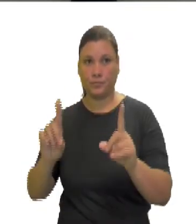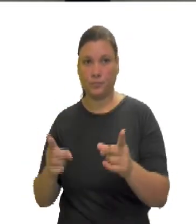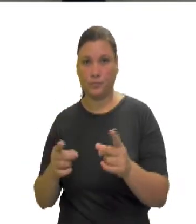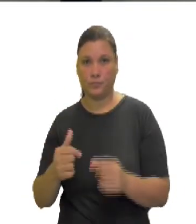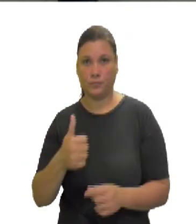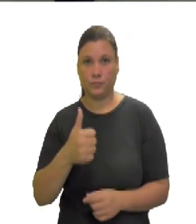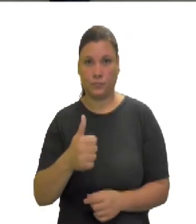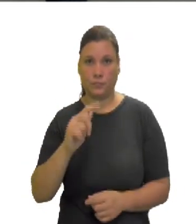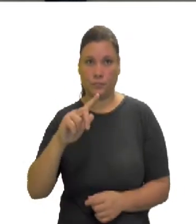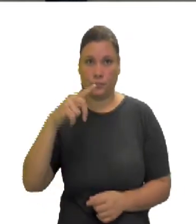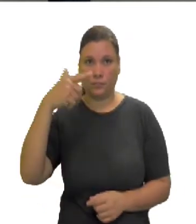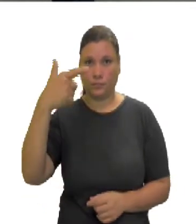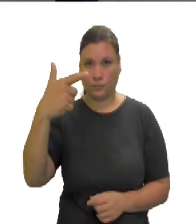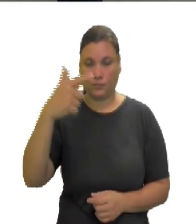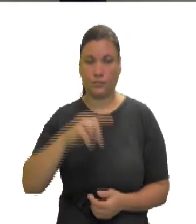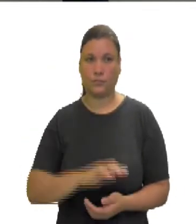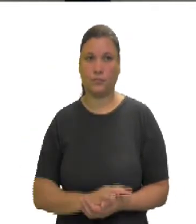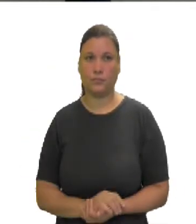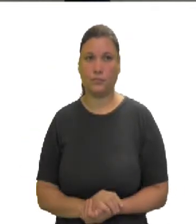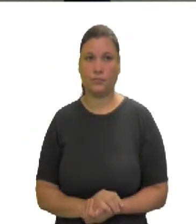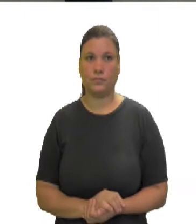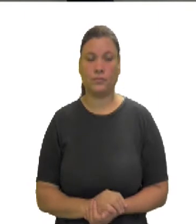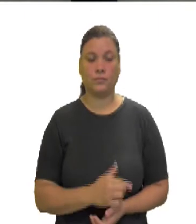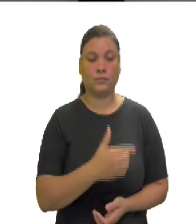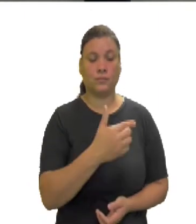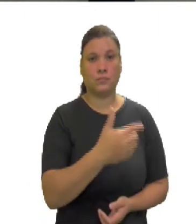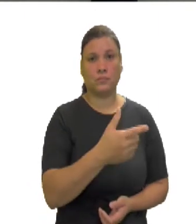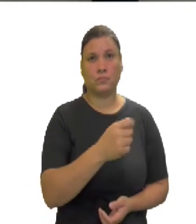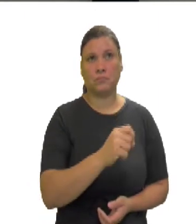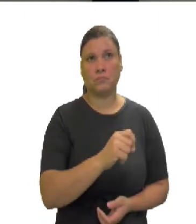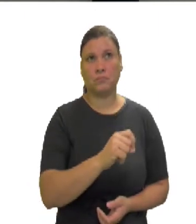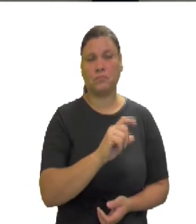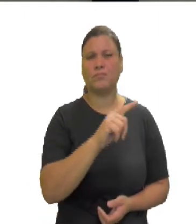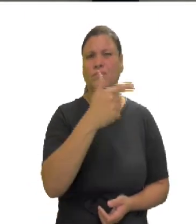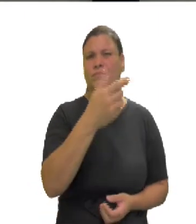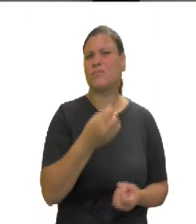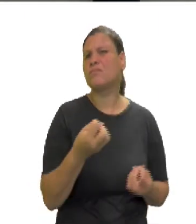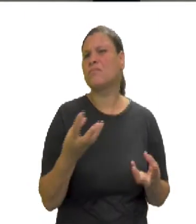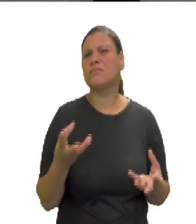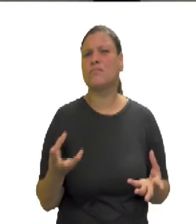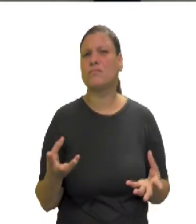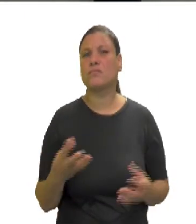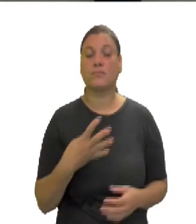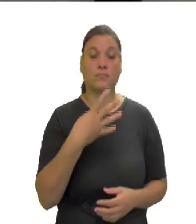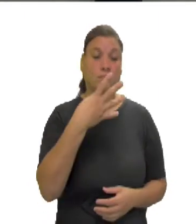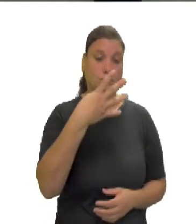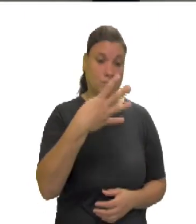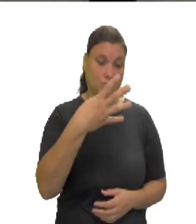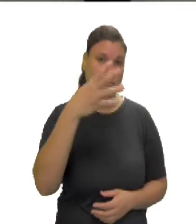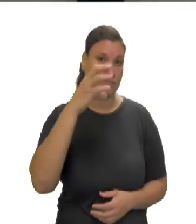Então, tenho 20 ao quadrado, 400,